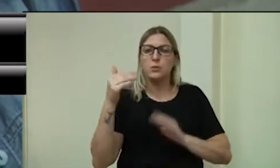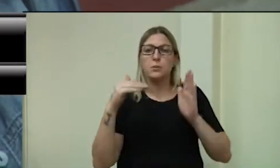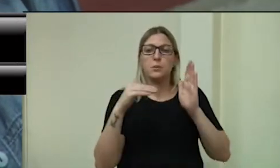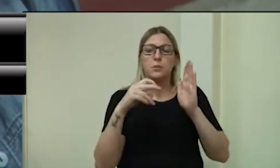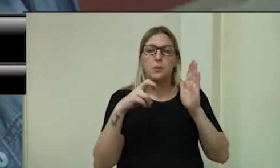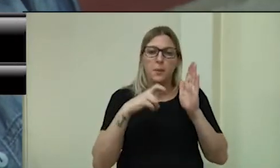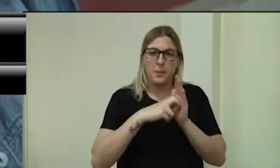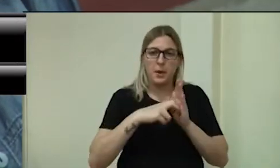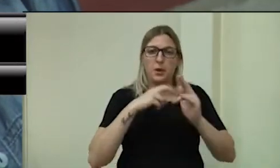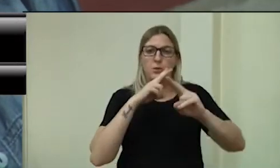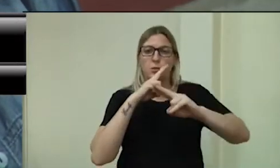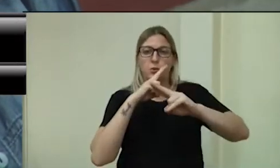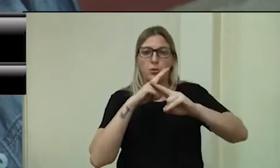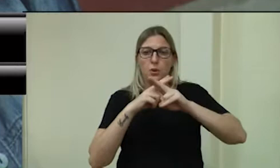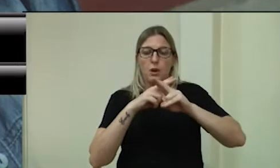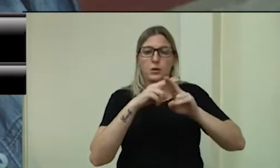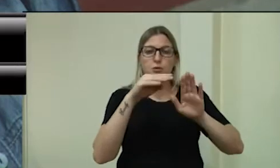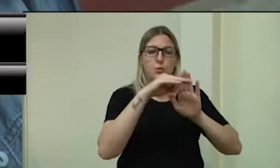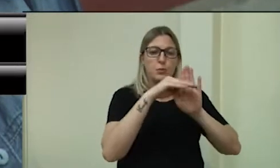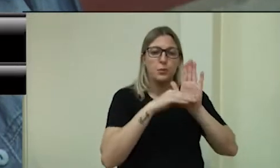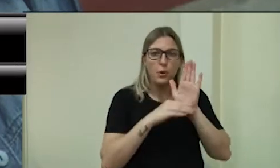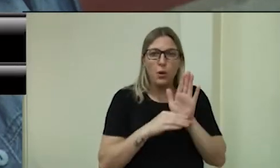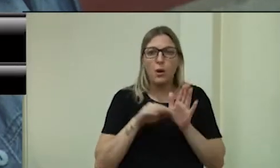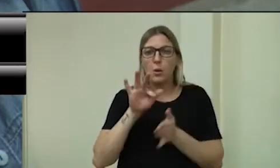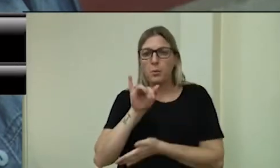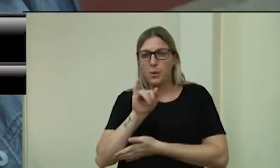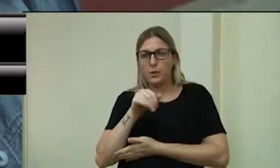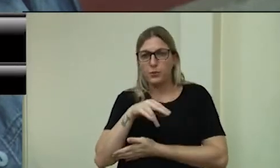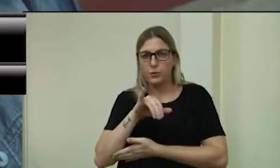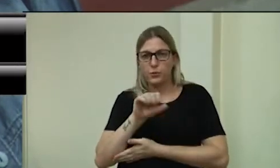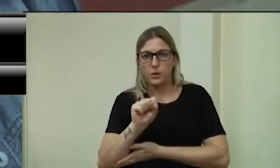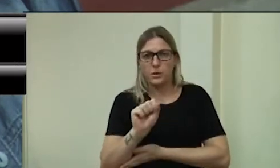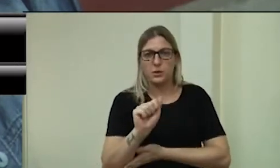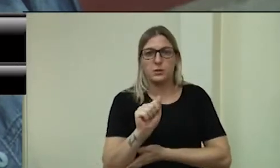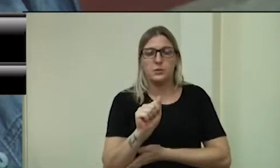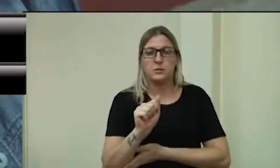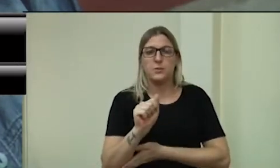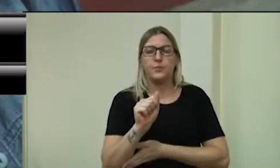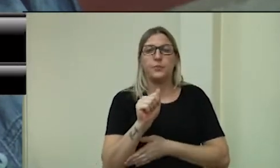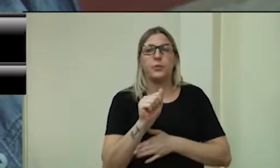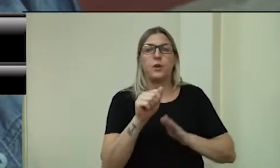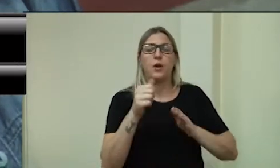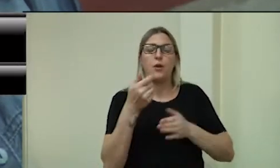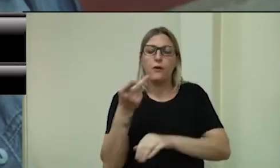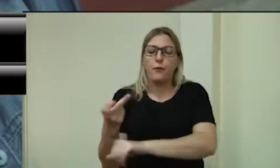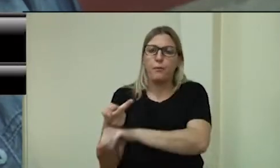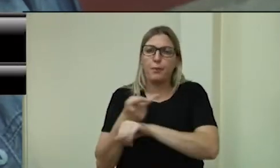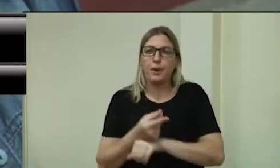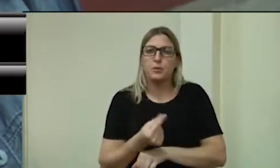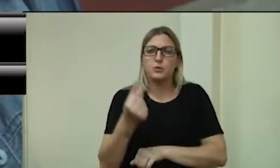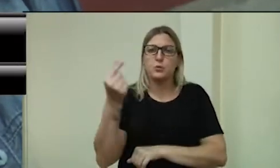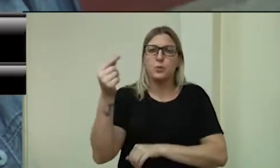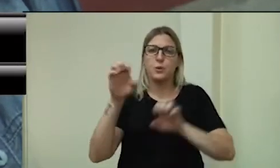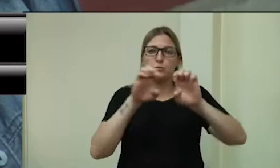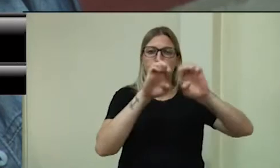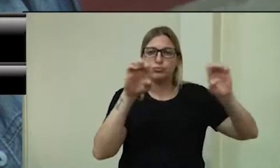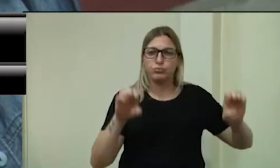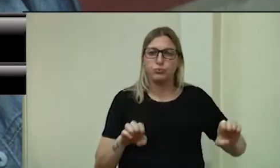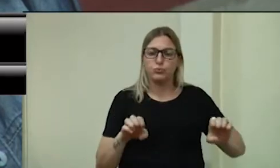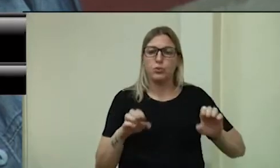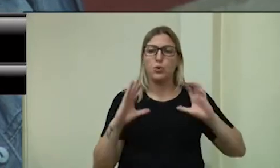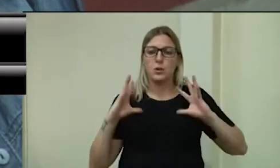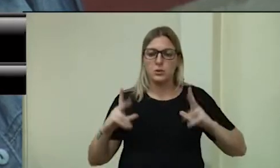no âmbito do programa FINISA, financiamento à infraestrutura e ao saneamento, modalidade apoio